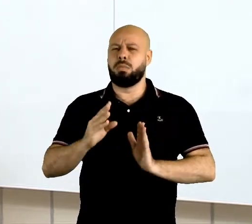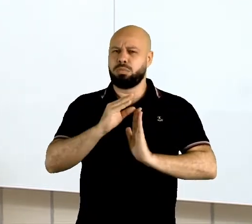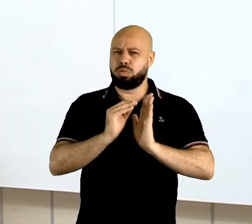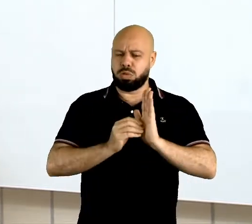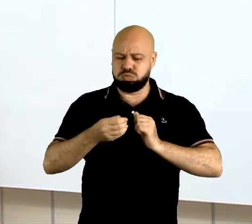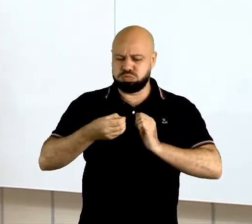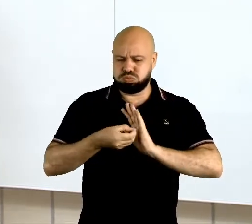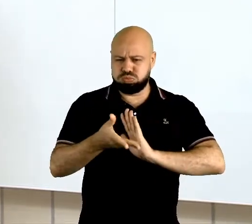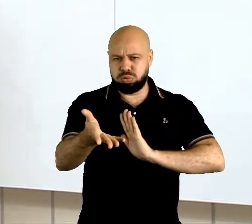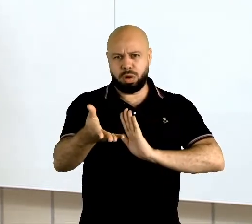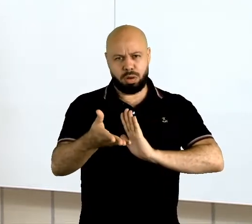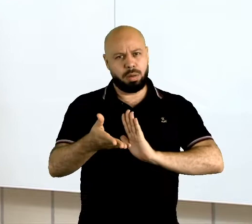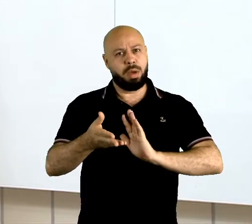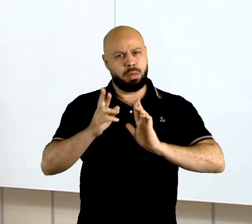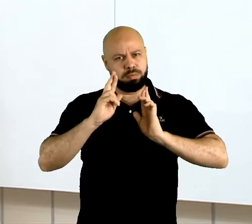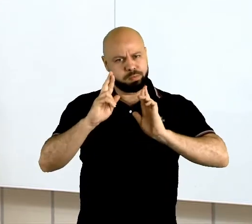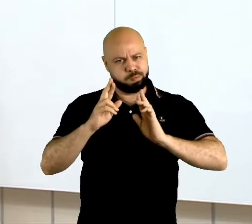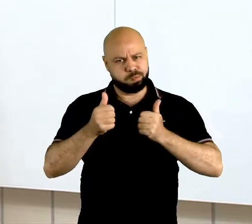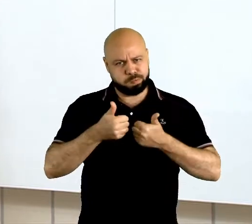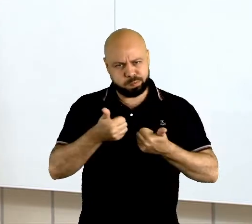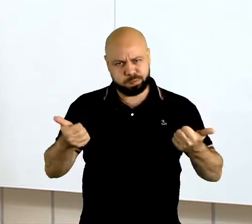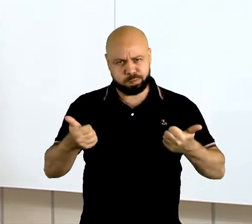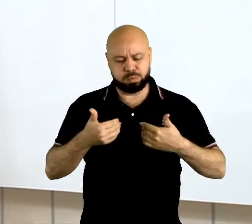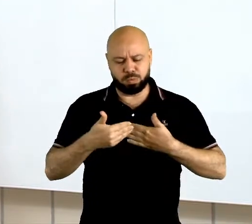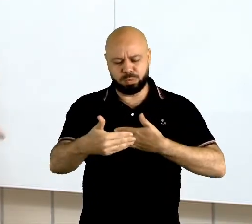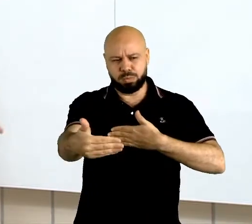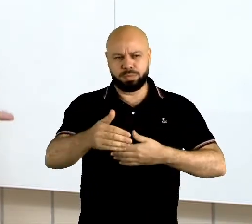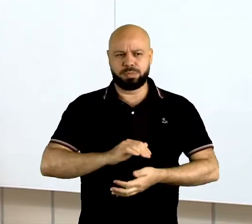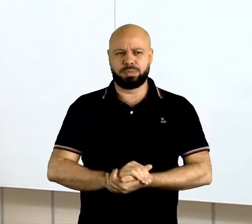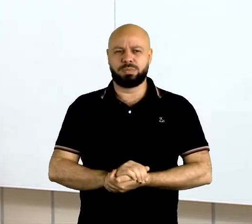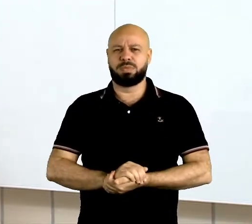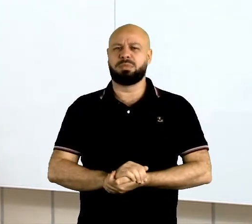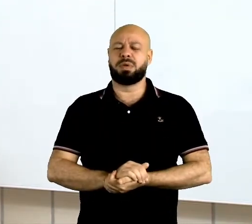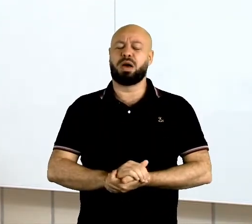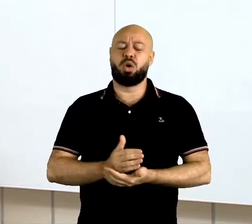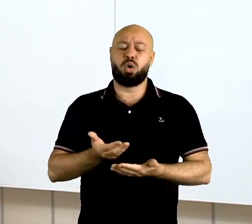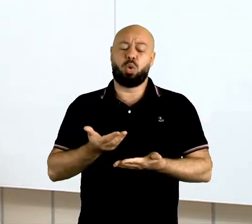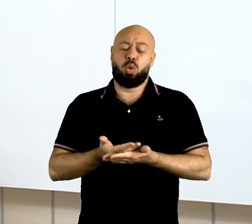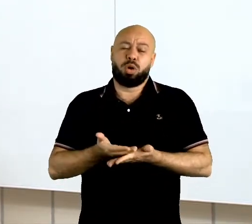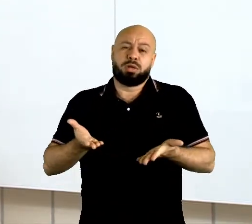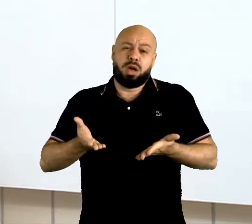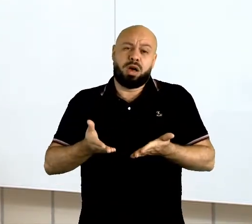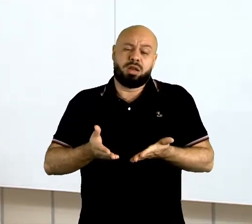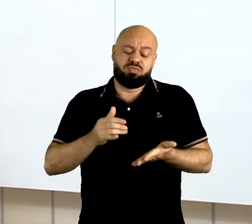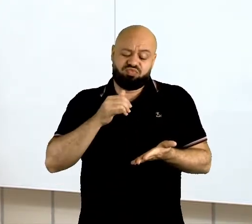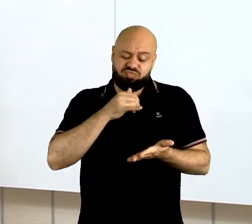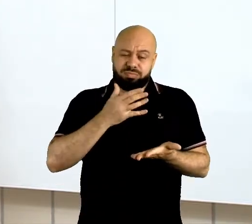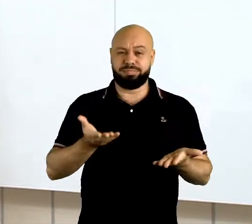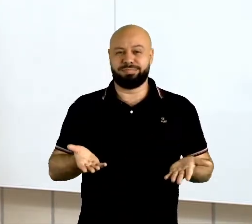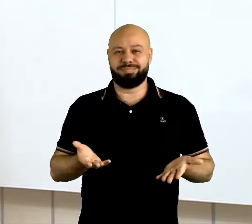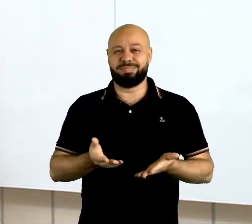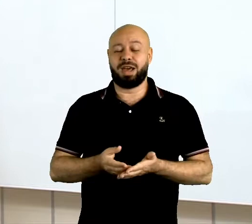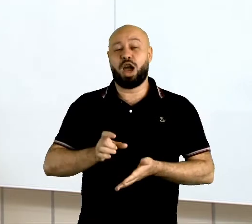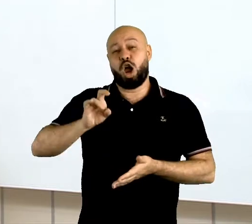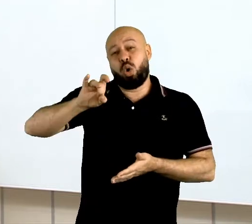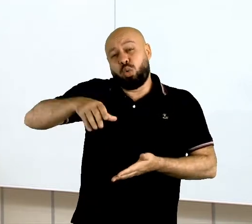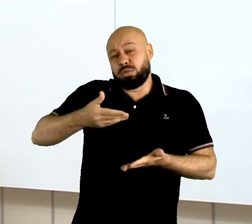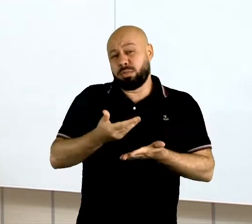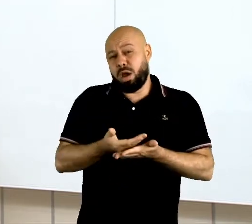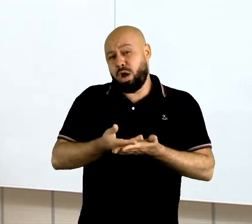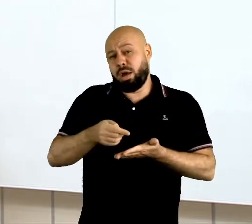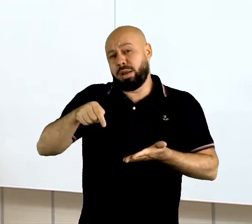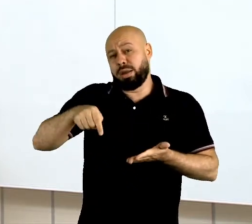trazer para vocês. Então, hoje é a nossa aula de despedida. Eu vou trabalhar com vocês nessa nossa última aula aqui na